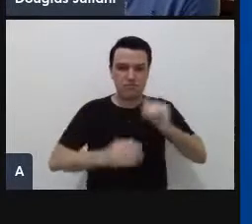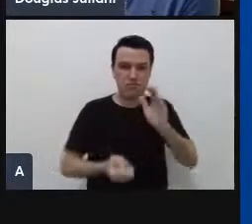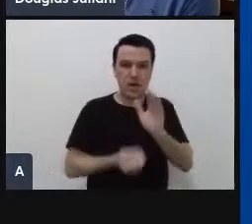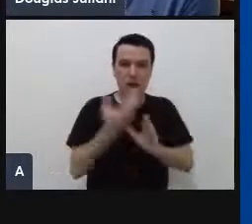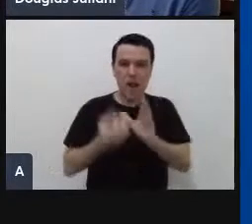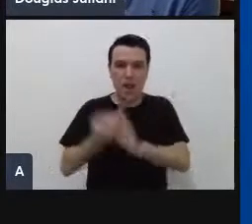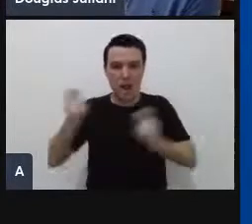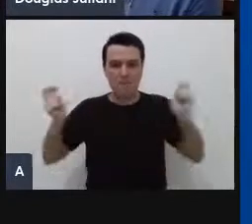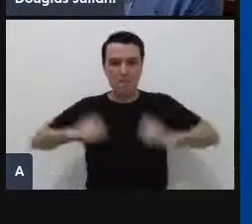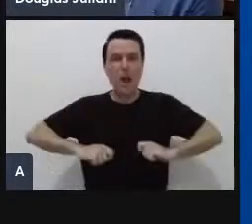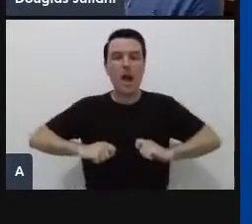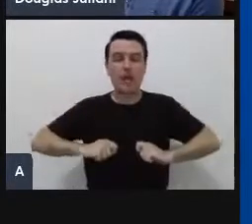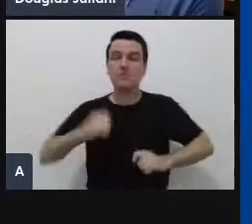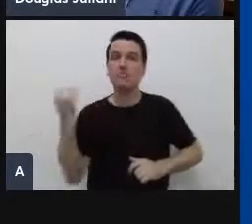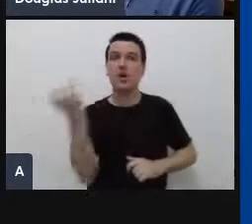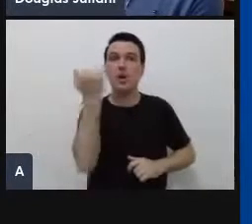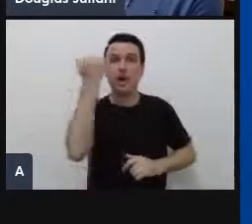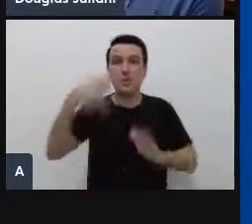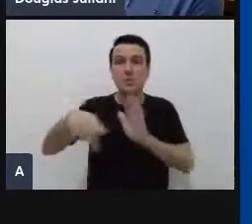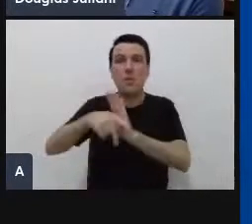trabalhador no futuro.